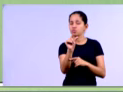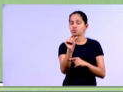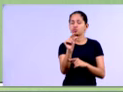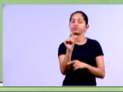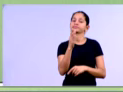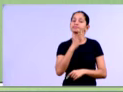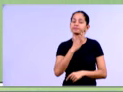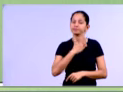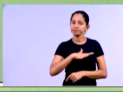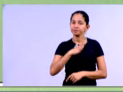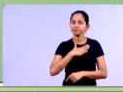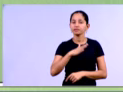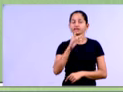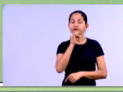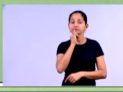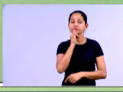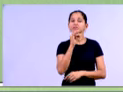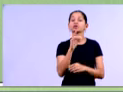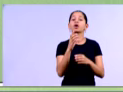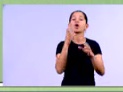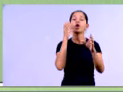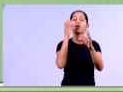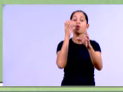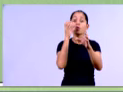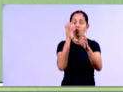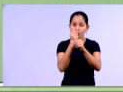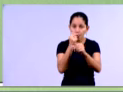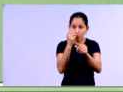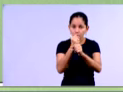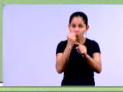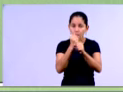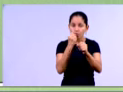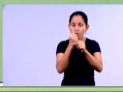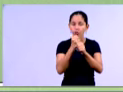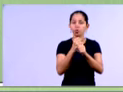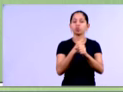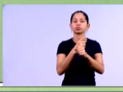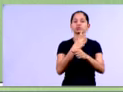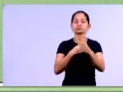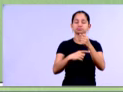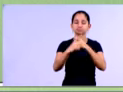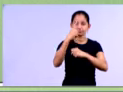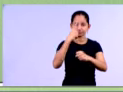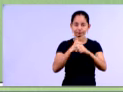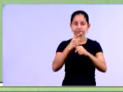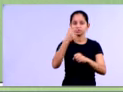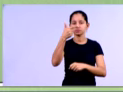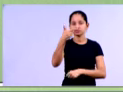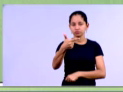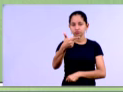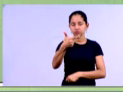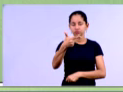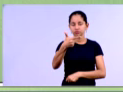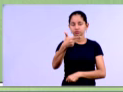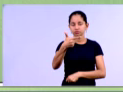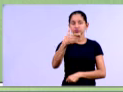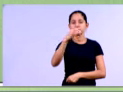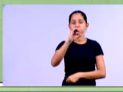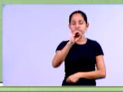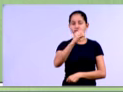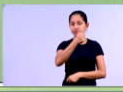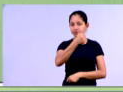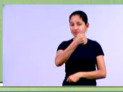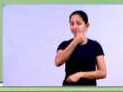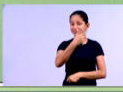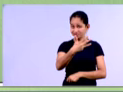considere os valores das contas do ativo do exercício de 2013 da Companhia Miserável S.A. a